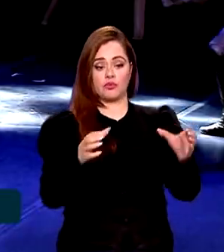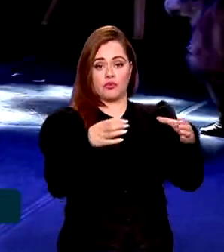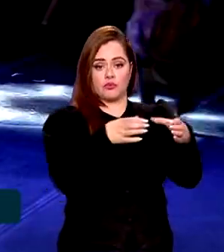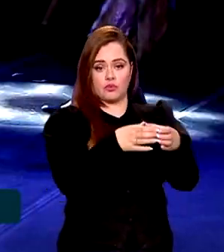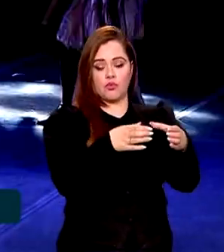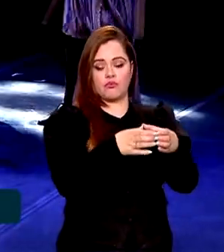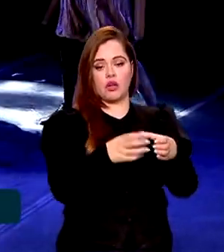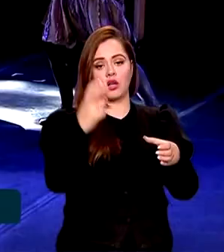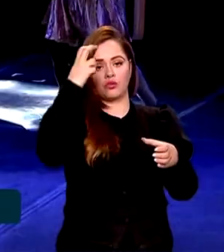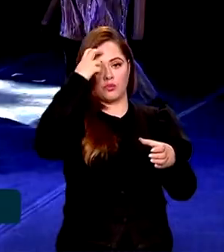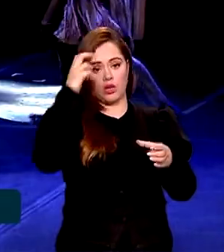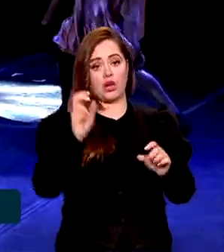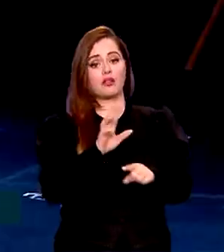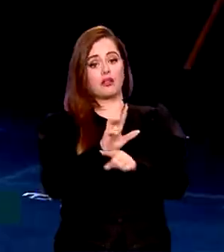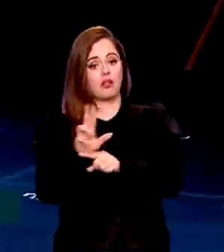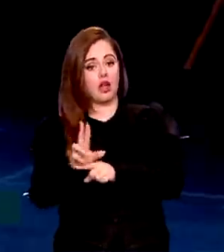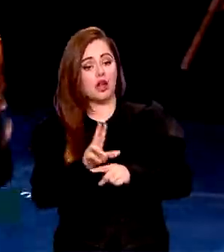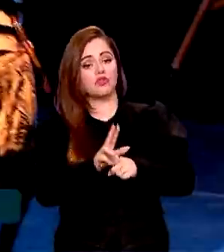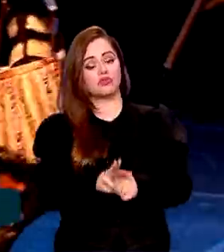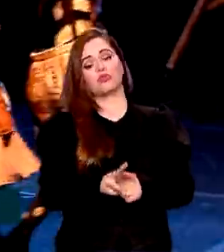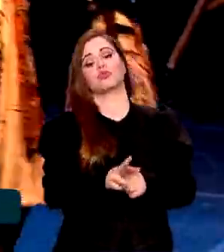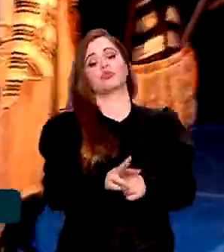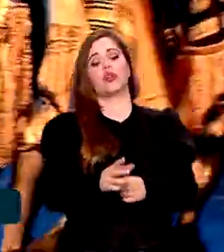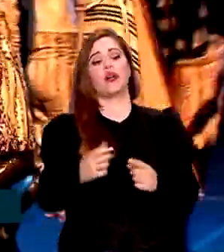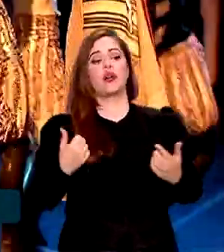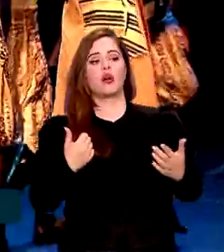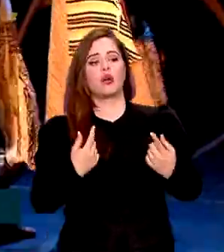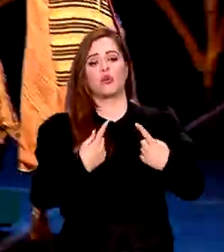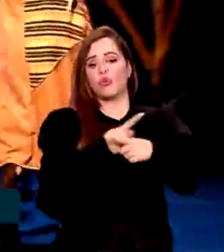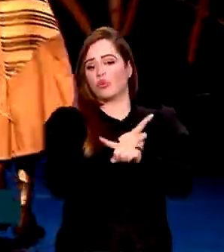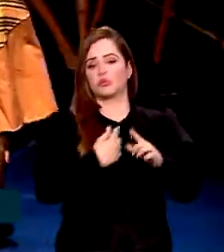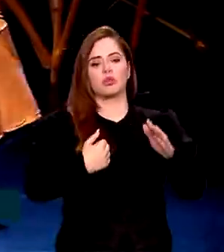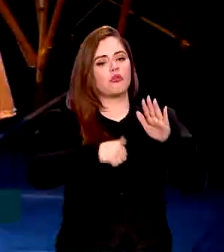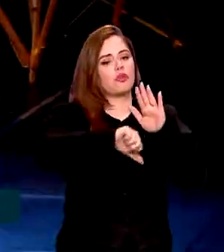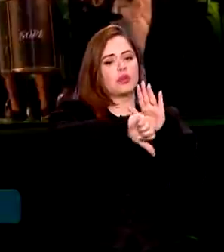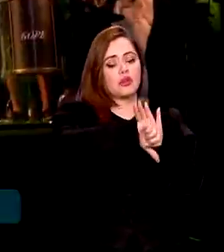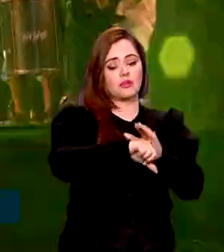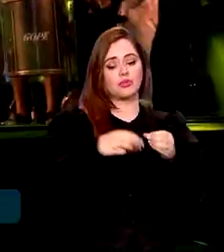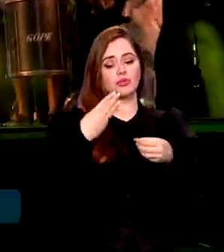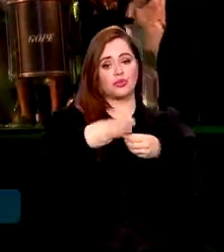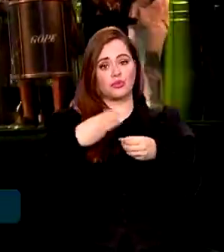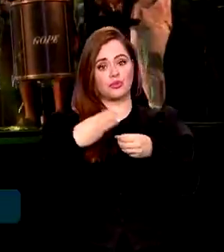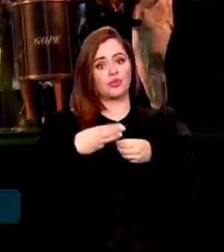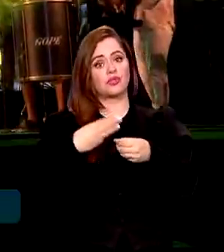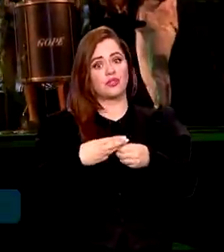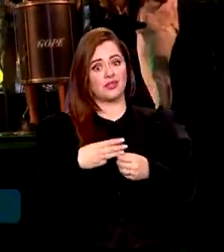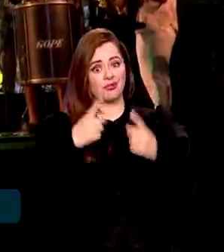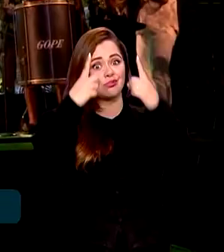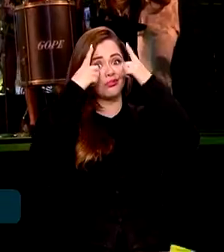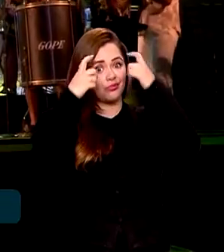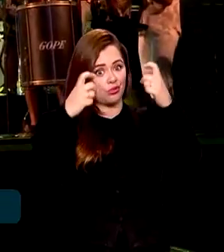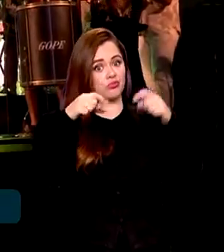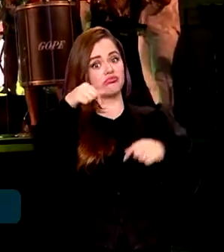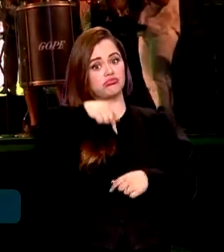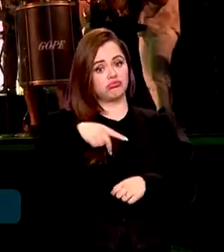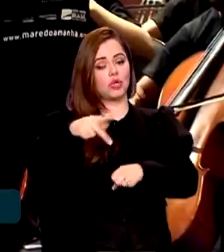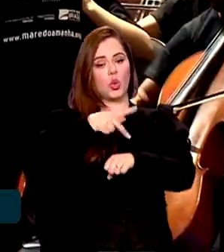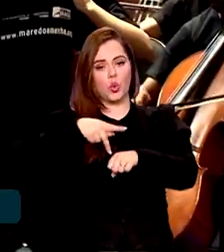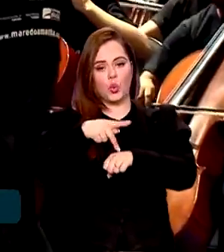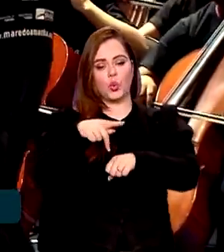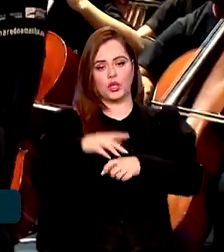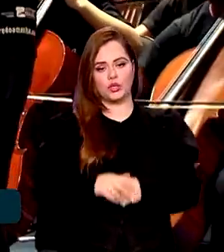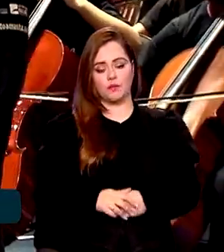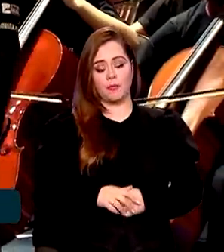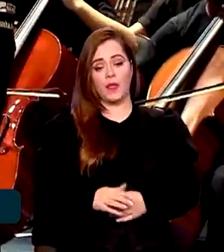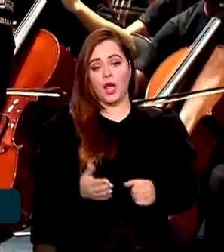entidades que ajudem a prevenir a criminalidade nos municípios mais violentos do país. Os recursos são do Fundo de